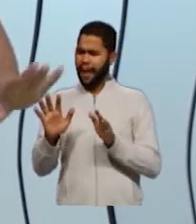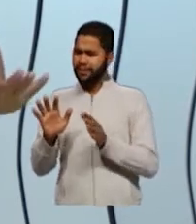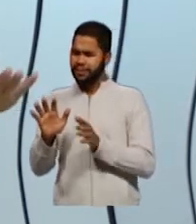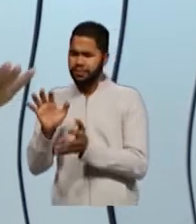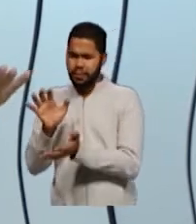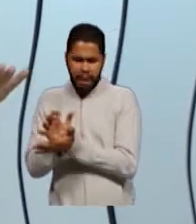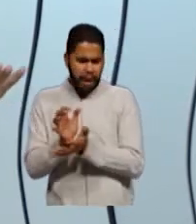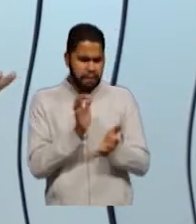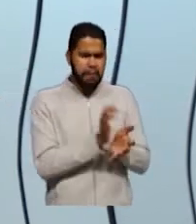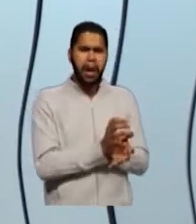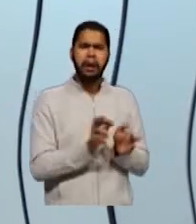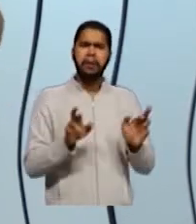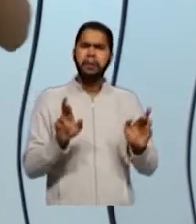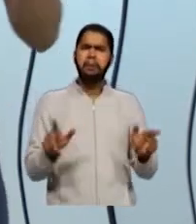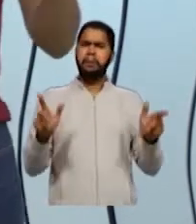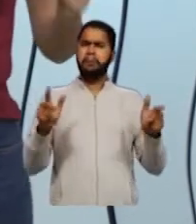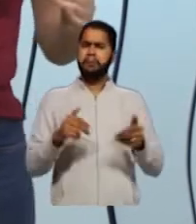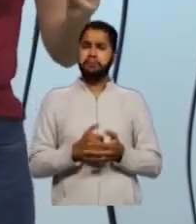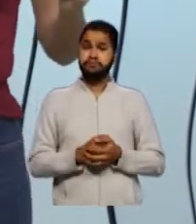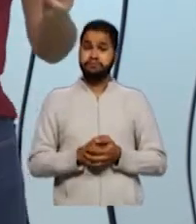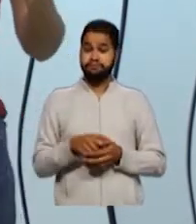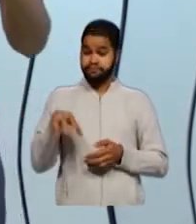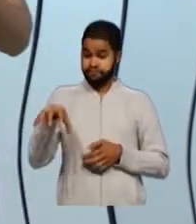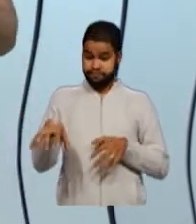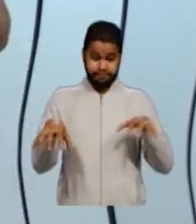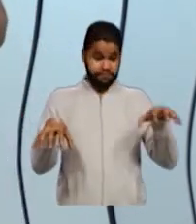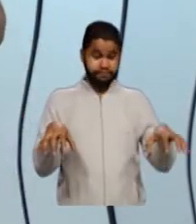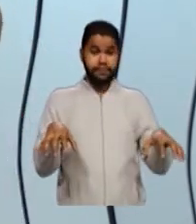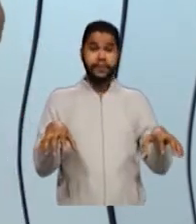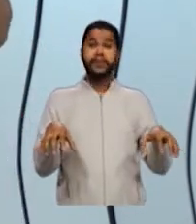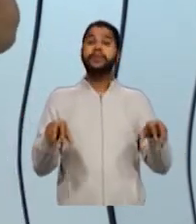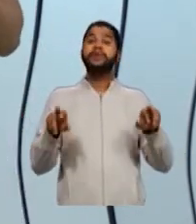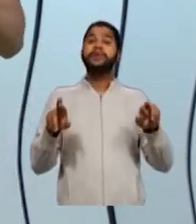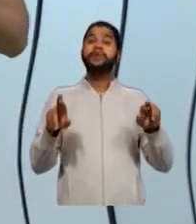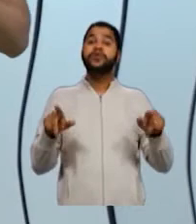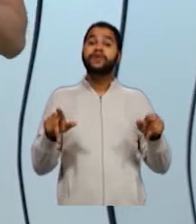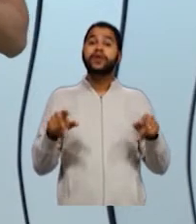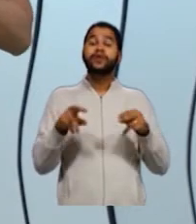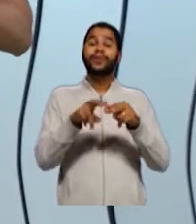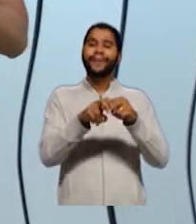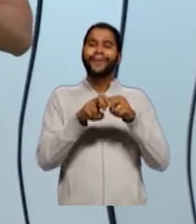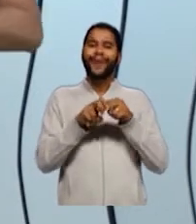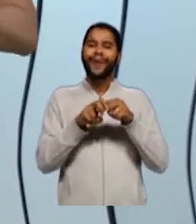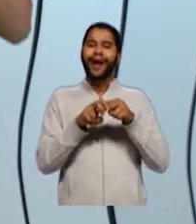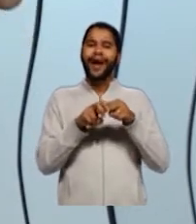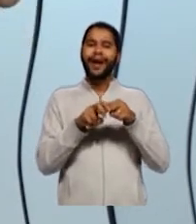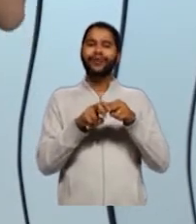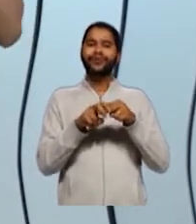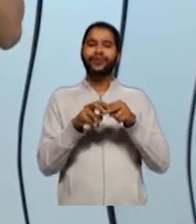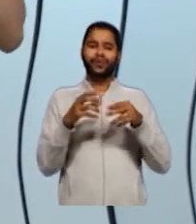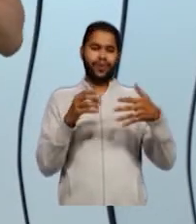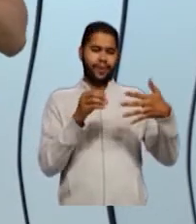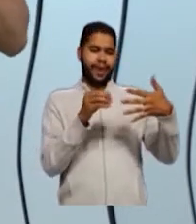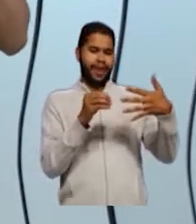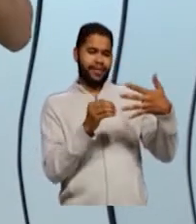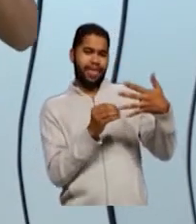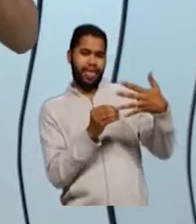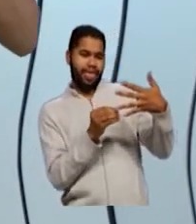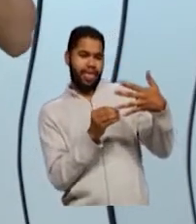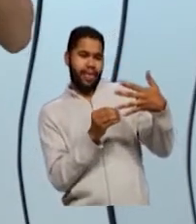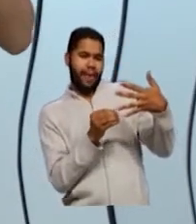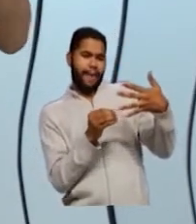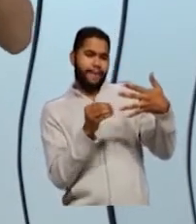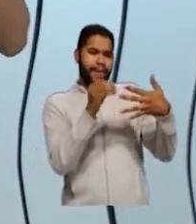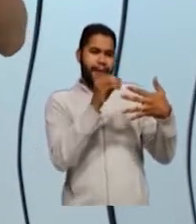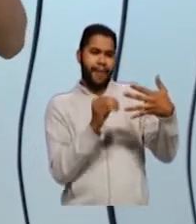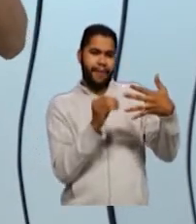totalmente diferentes? A propriedade diferente vem justamente do relocamento, ou seja, essas